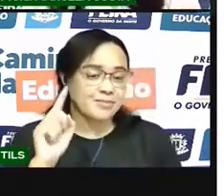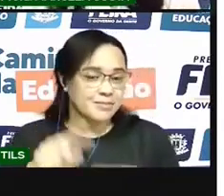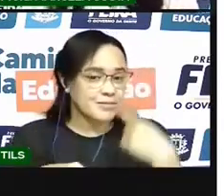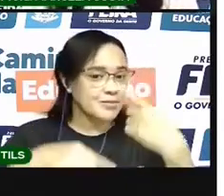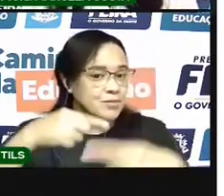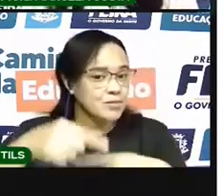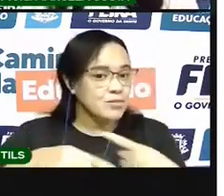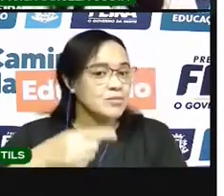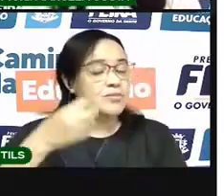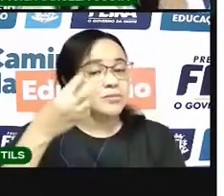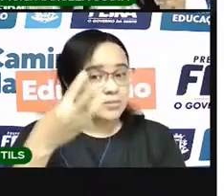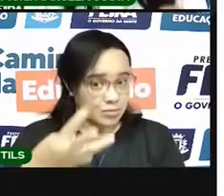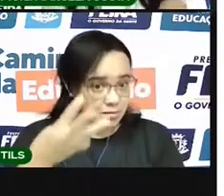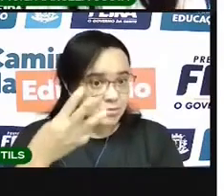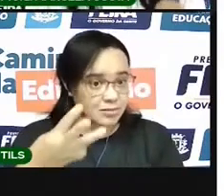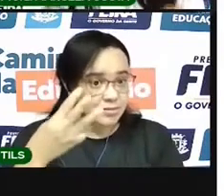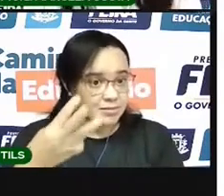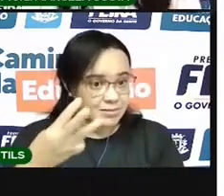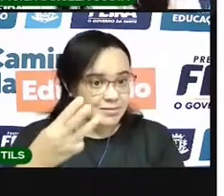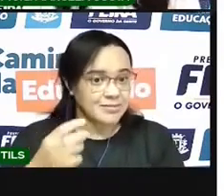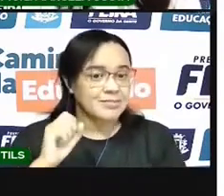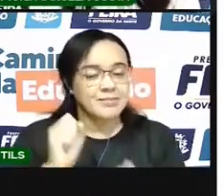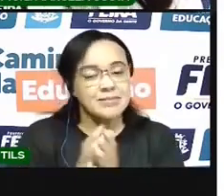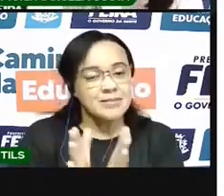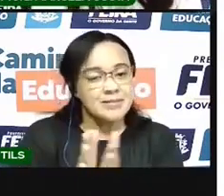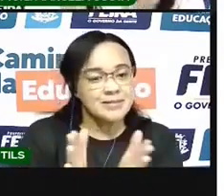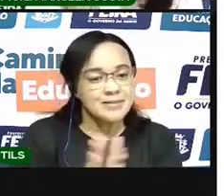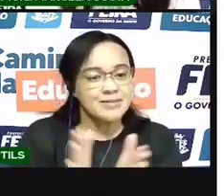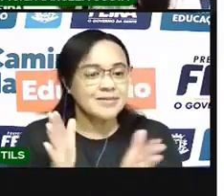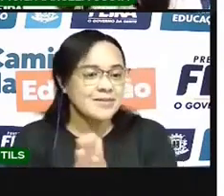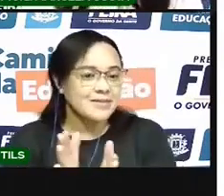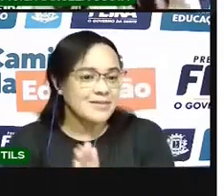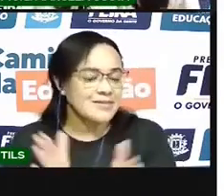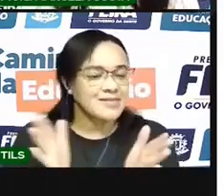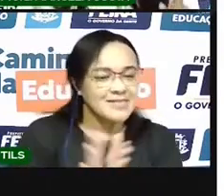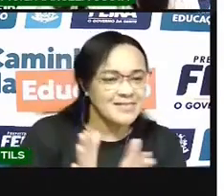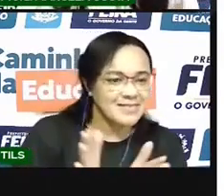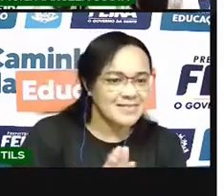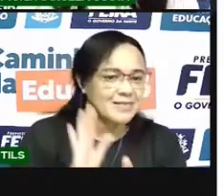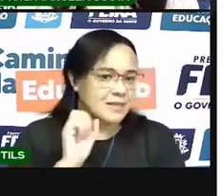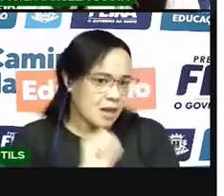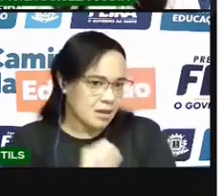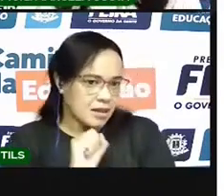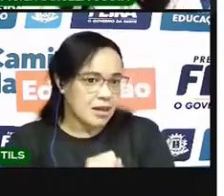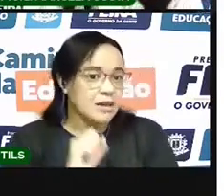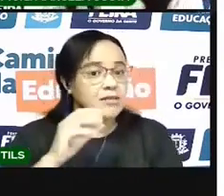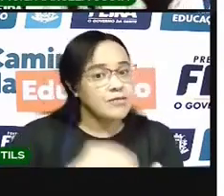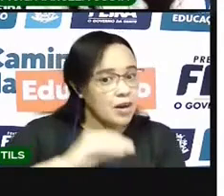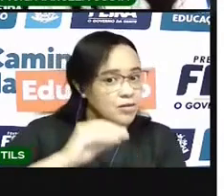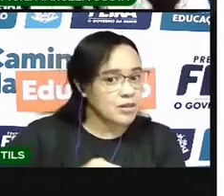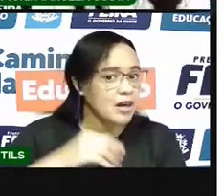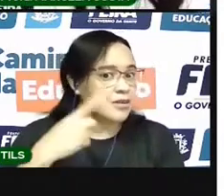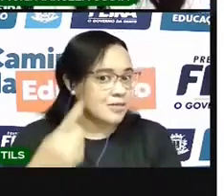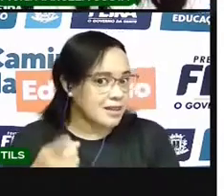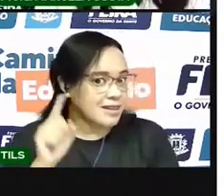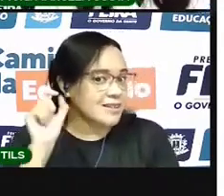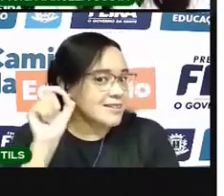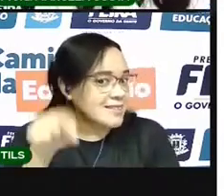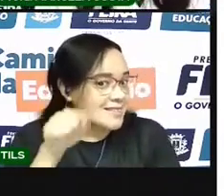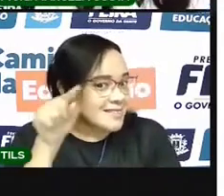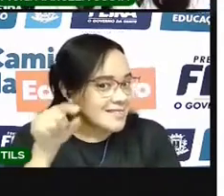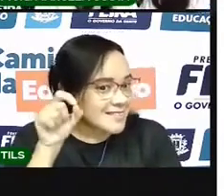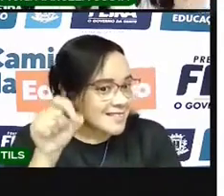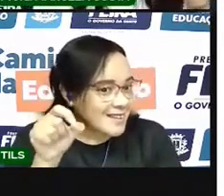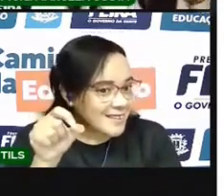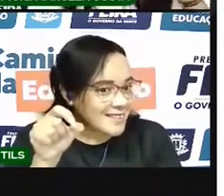depois do 3. Faz tatatum tum. Faz tum tum ta ta. Mas peraí. Que falta alguém aí.